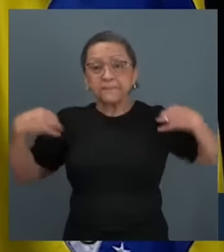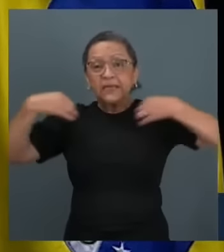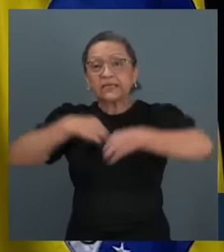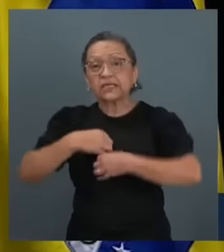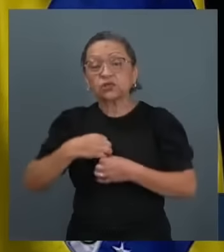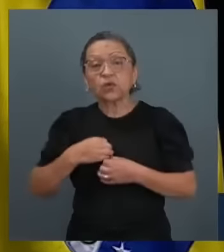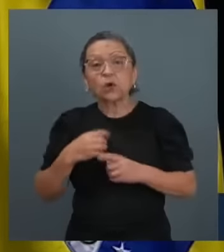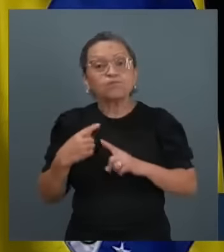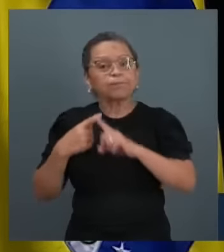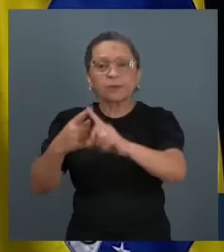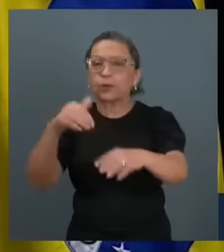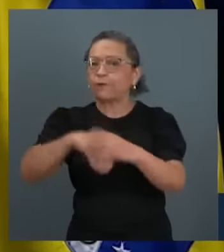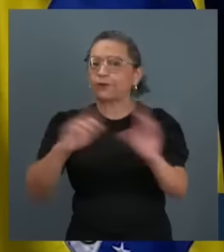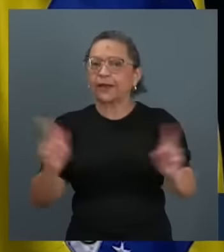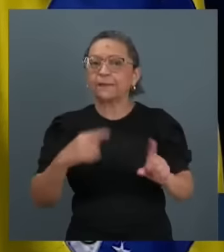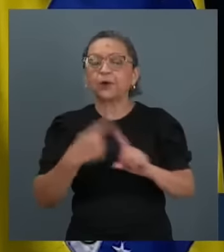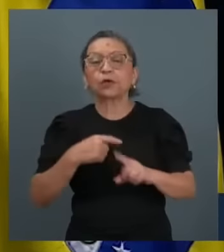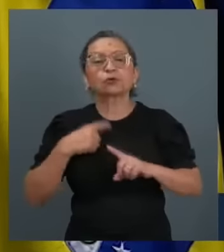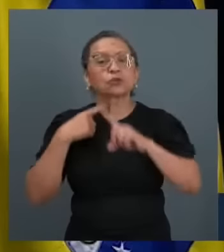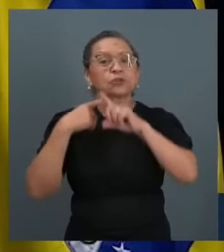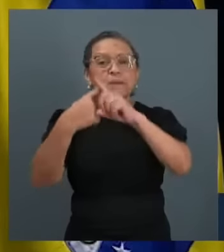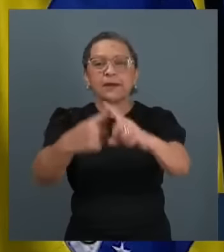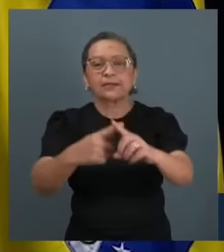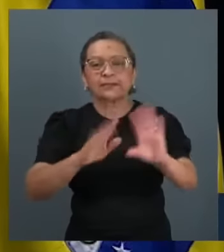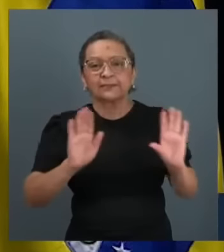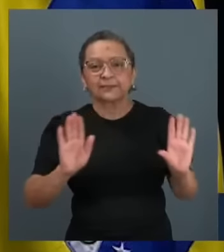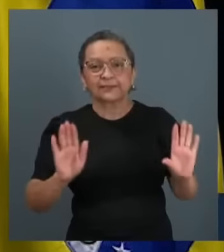meu voto. Porque eu jamais vou...